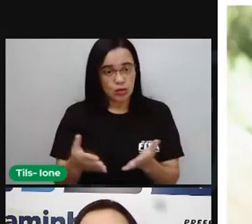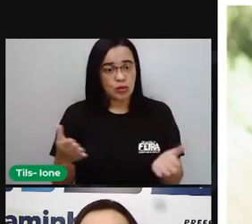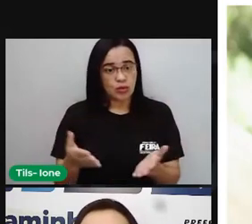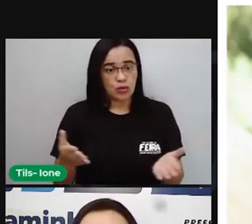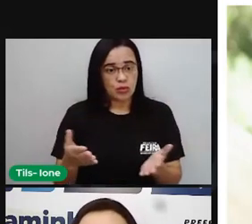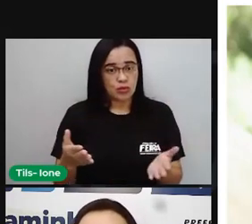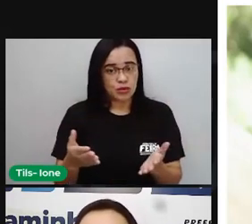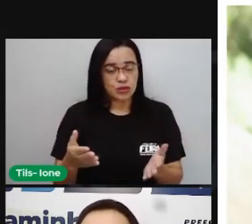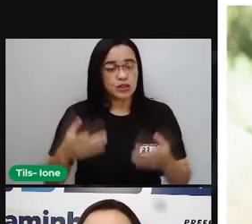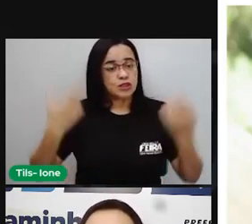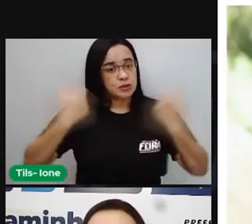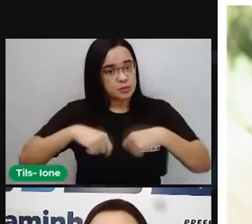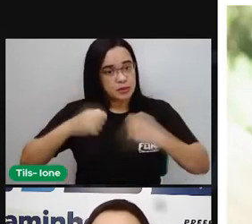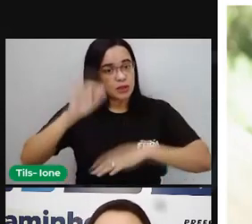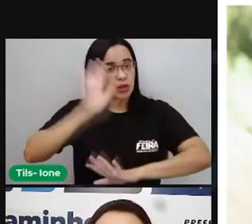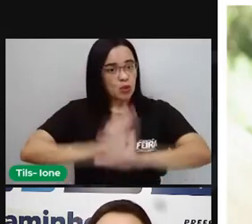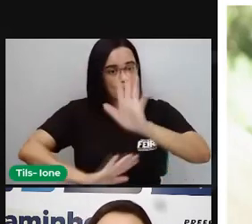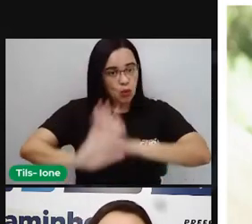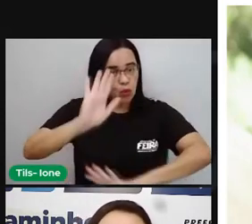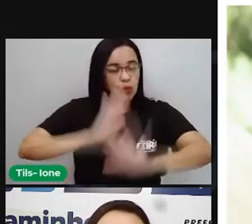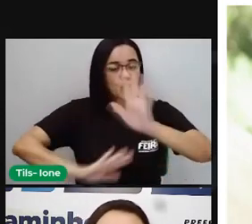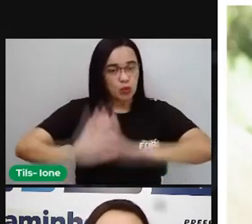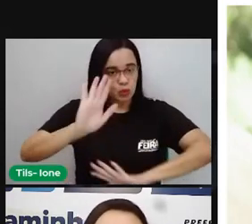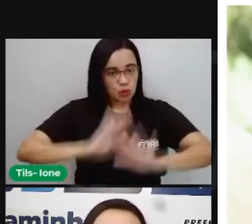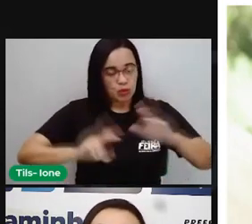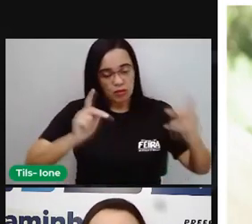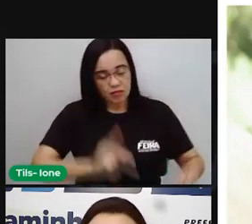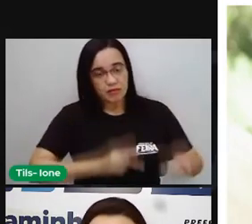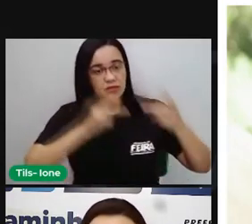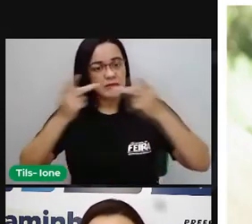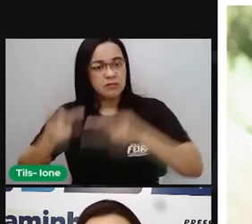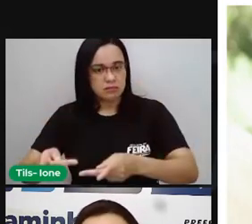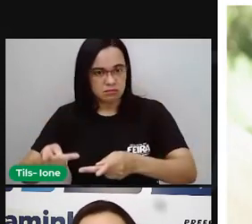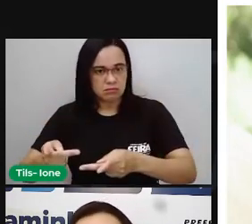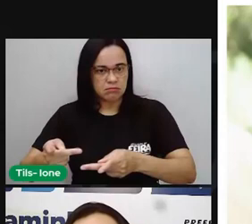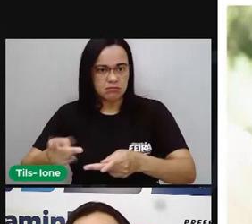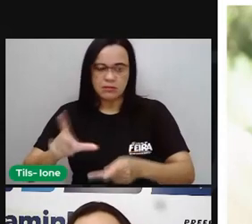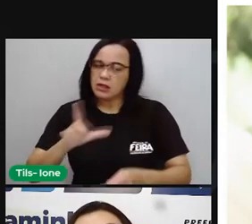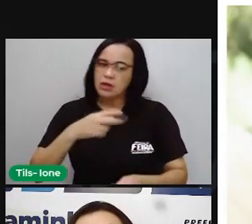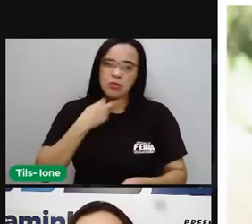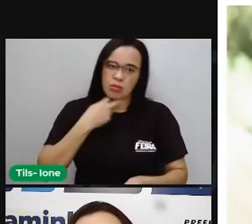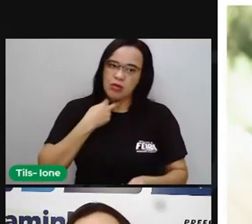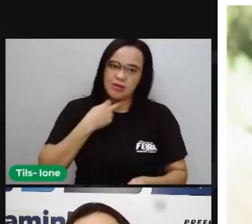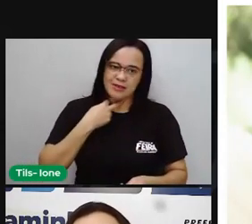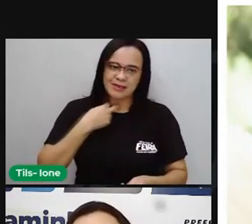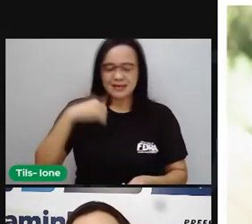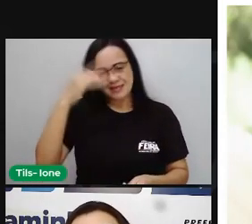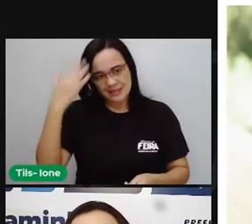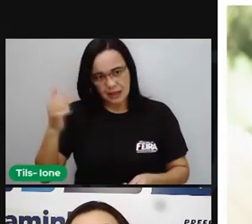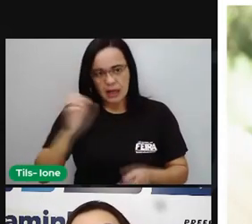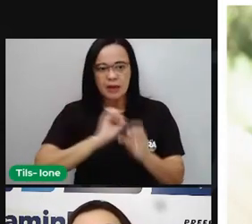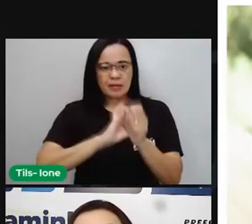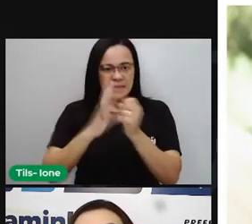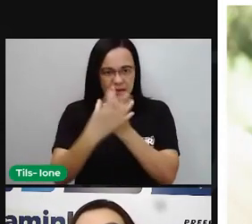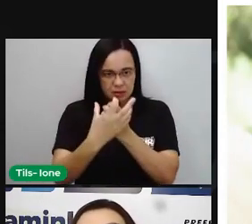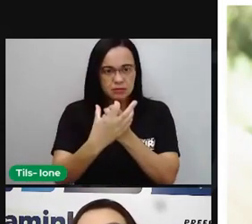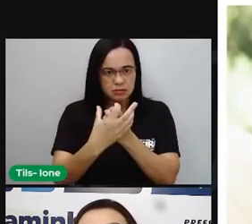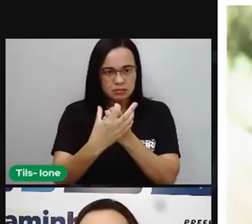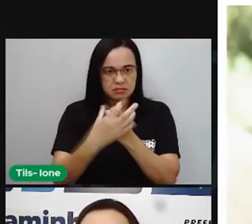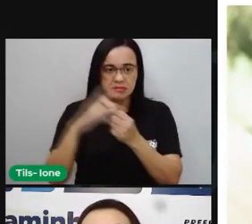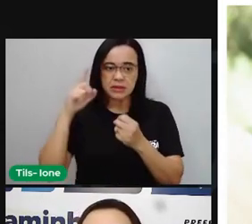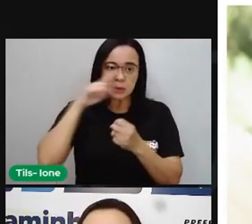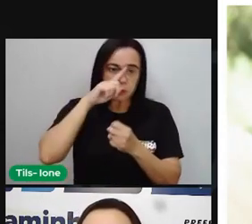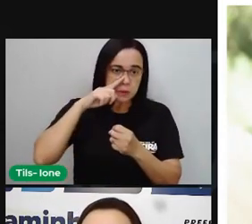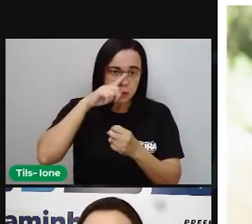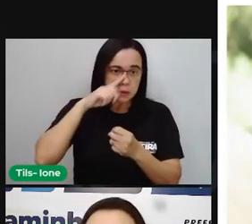ficaram sem receber essas visitas nessa época que a gente está vivendo aí por conta da pandemia. Então por